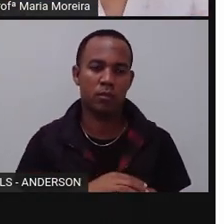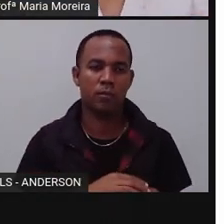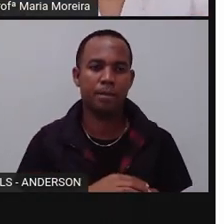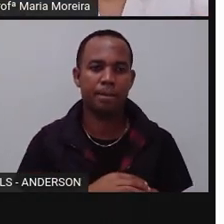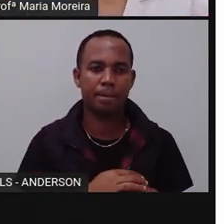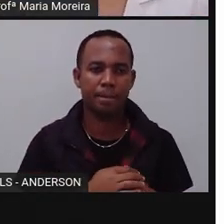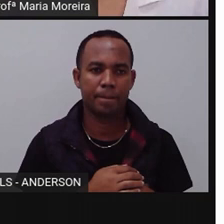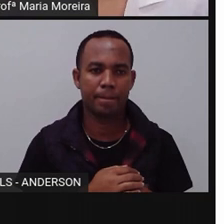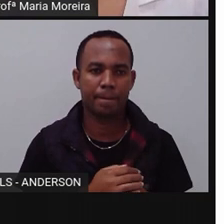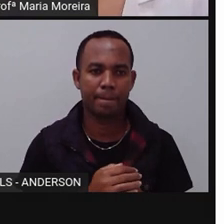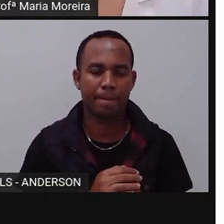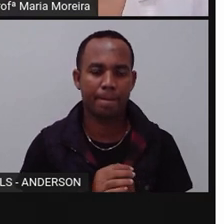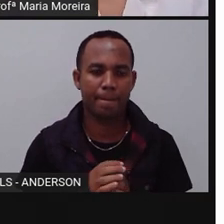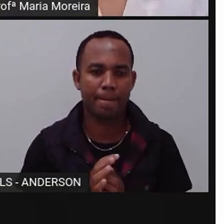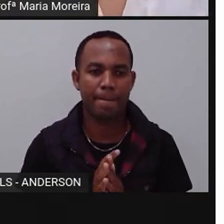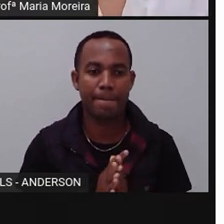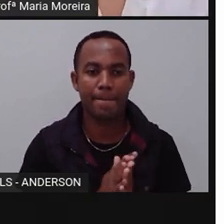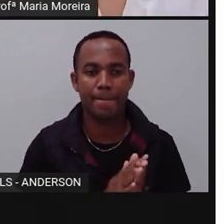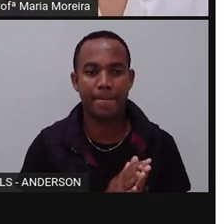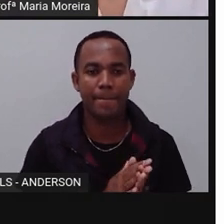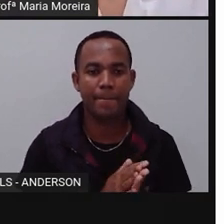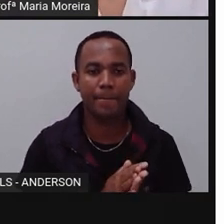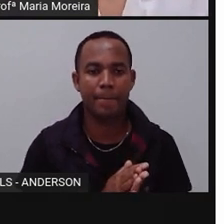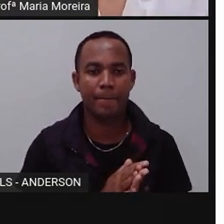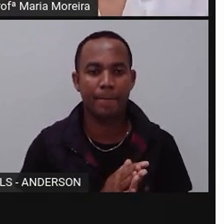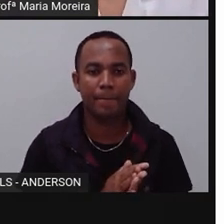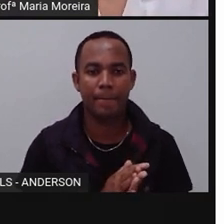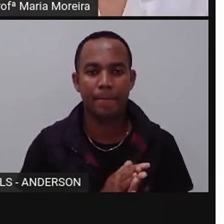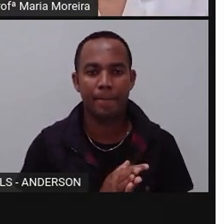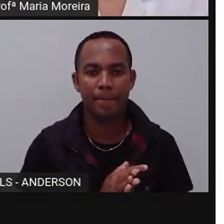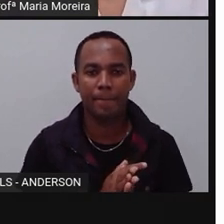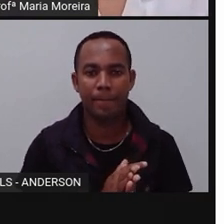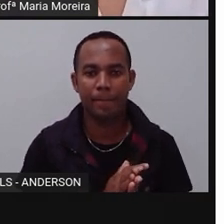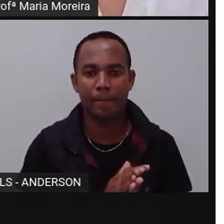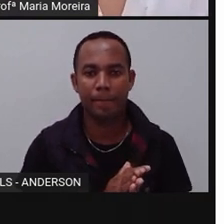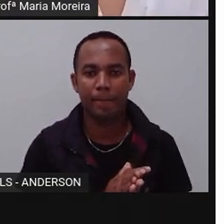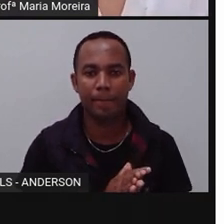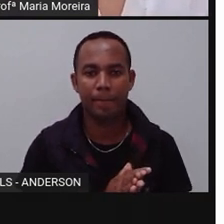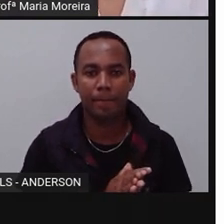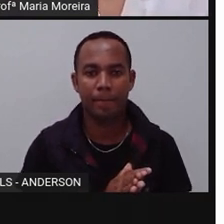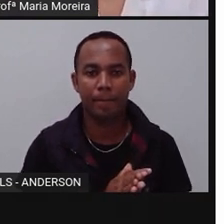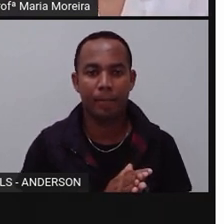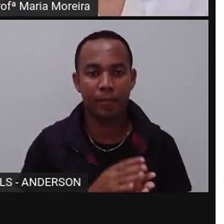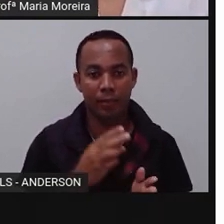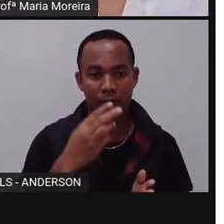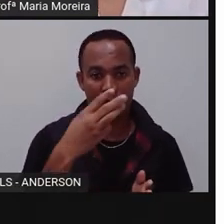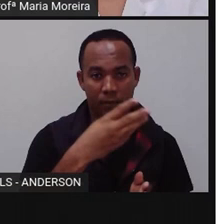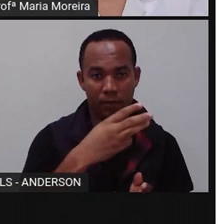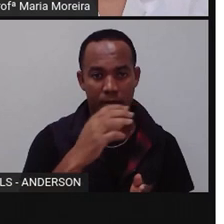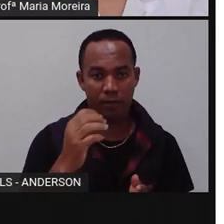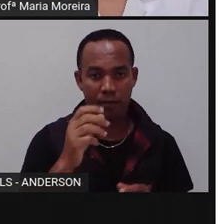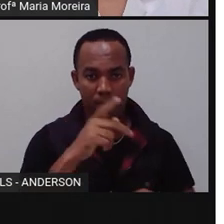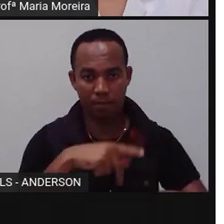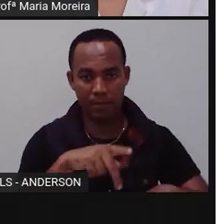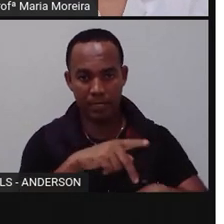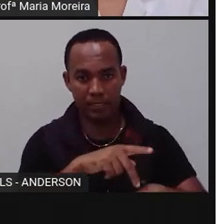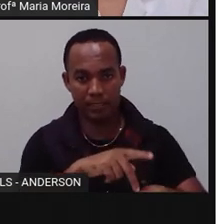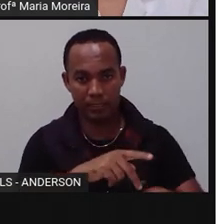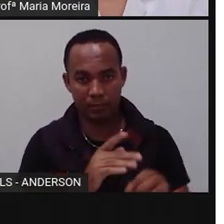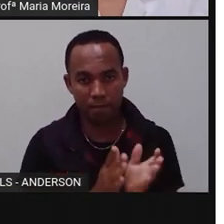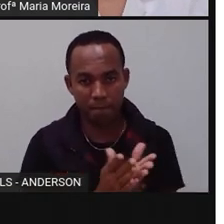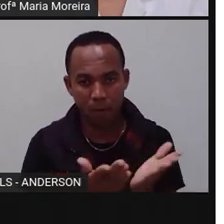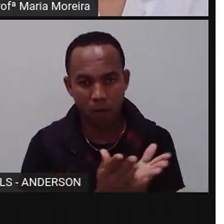essa confusão do que é. Mas aí, vamos manter essa informação. Dos 30 países mais pobres do